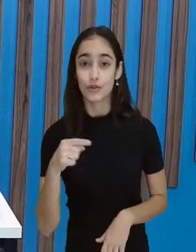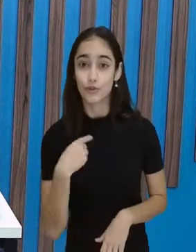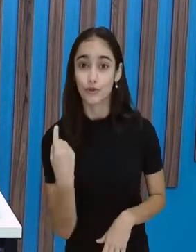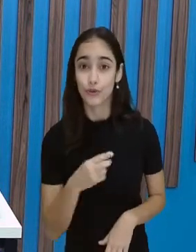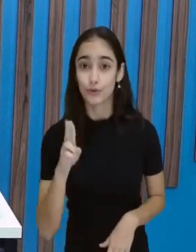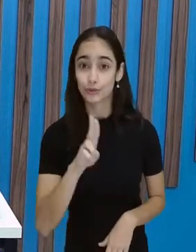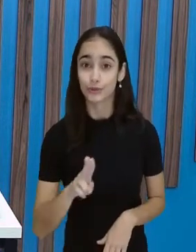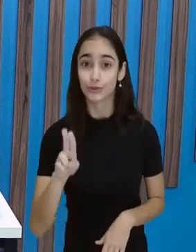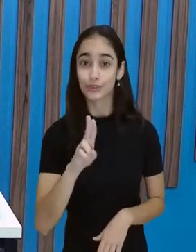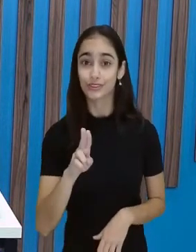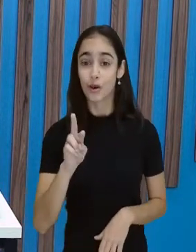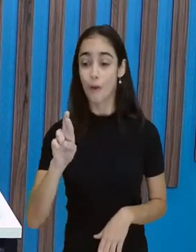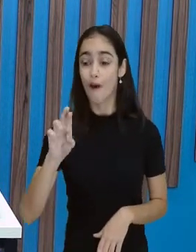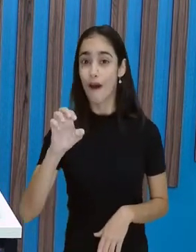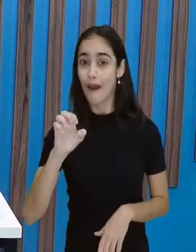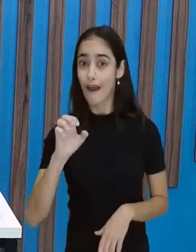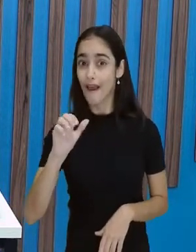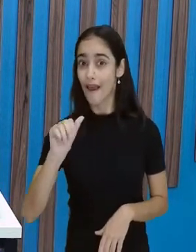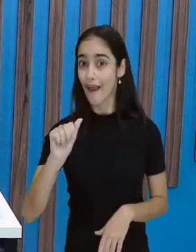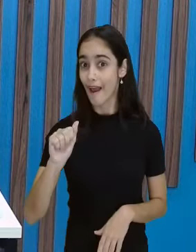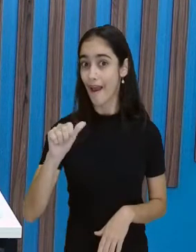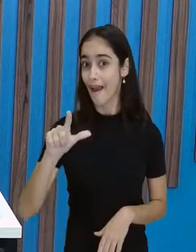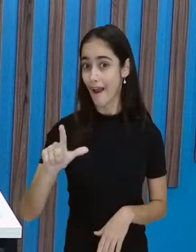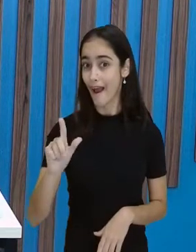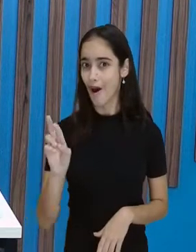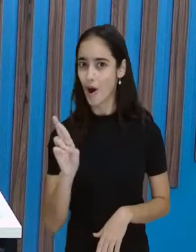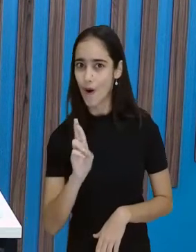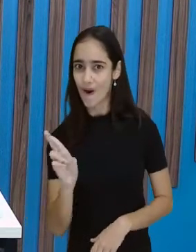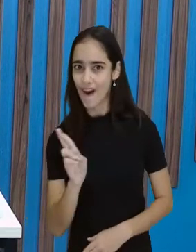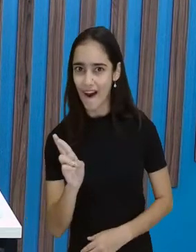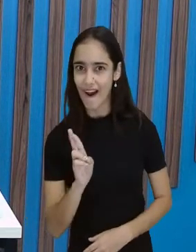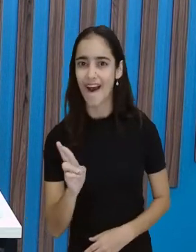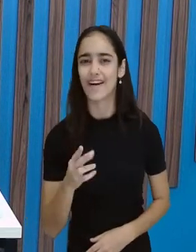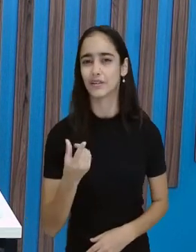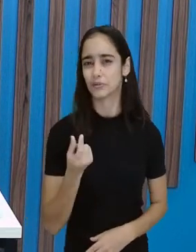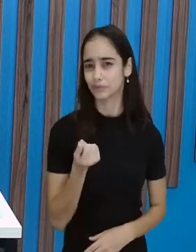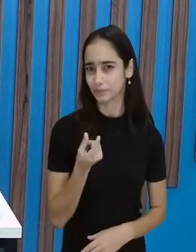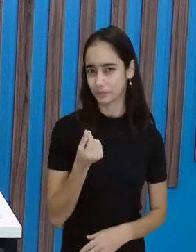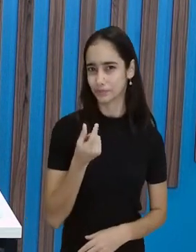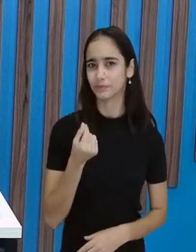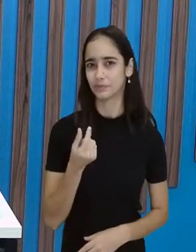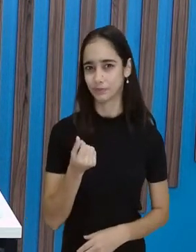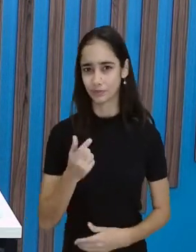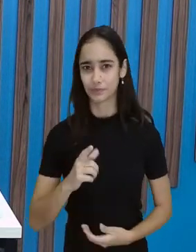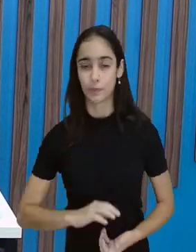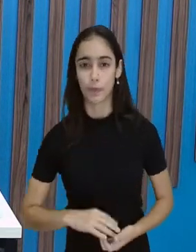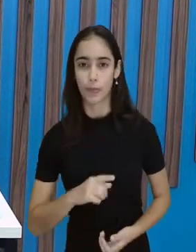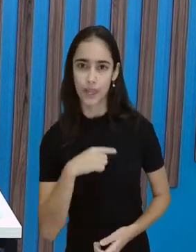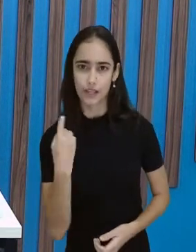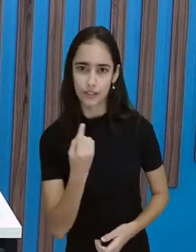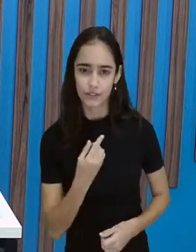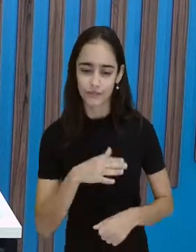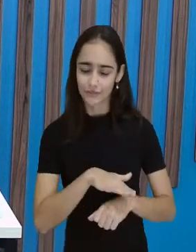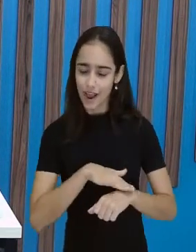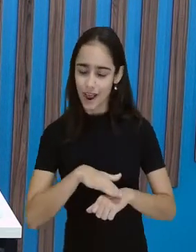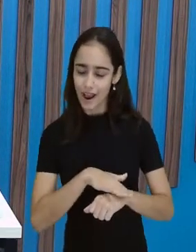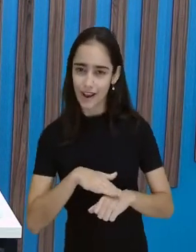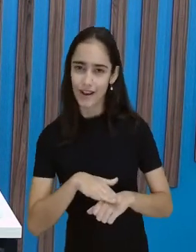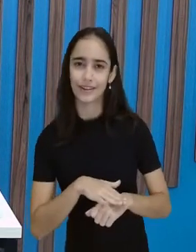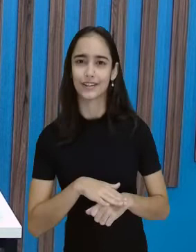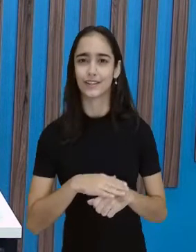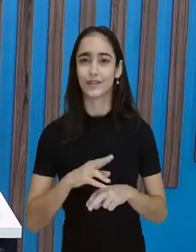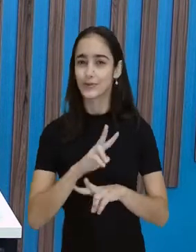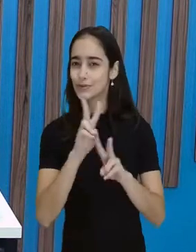cifrão, é o cifrão. Já dá a ideia de dinheiro. Eita, a gente vai falar um pouquinho sobre isso e